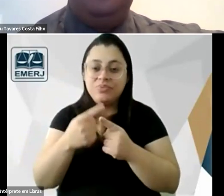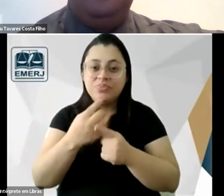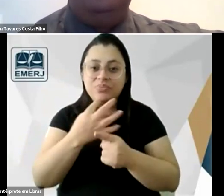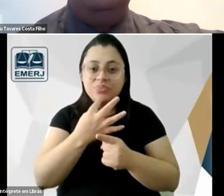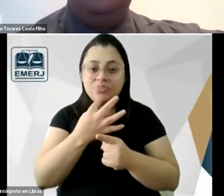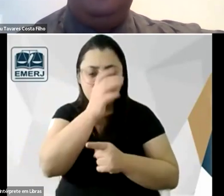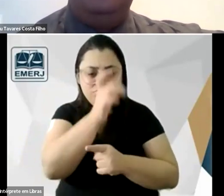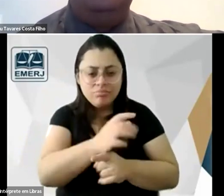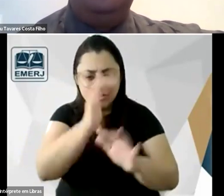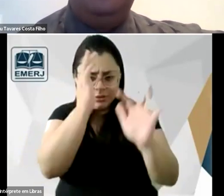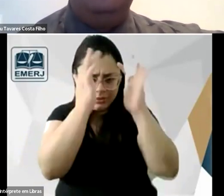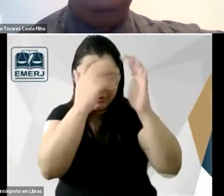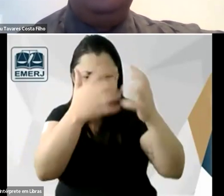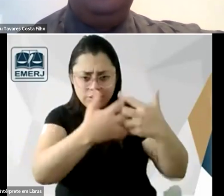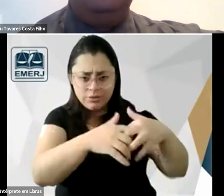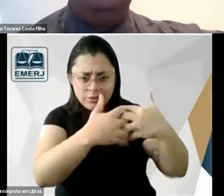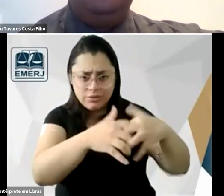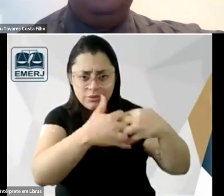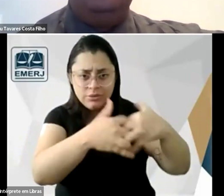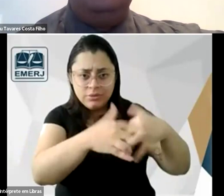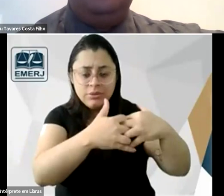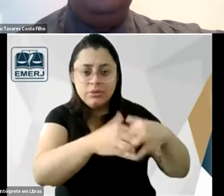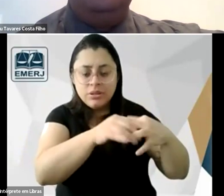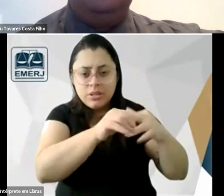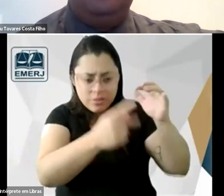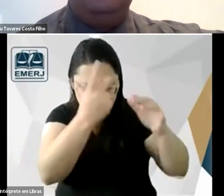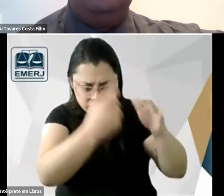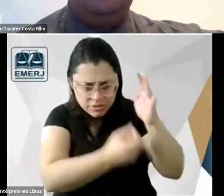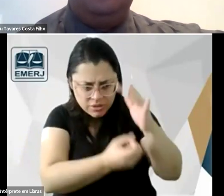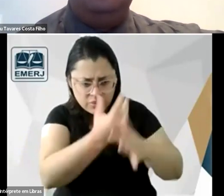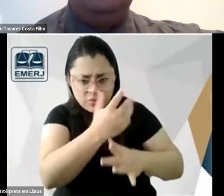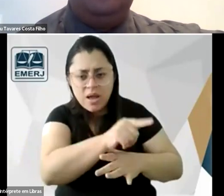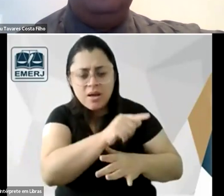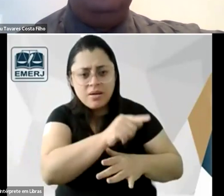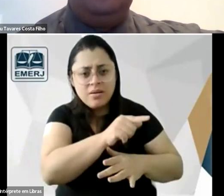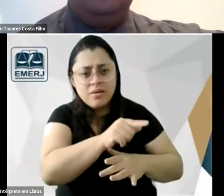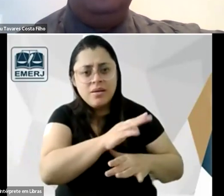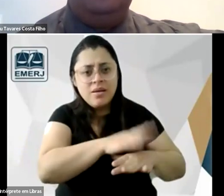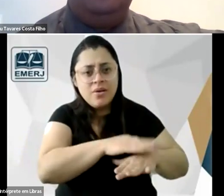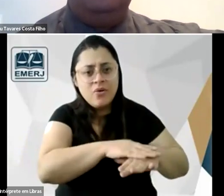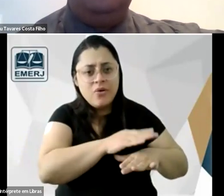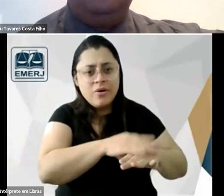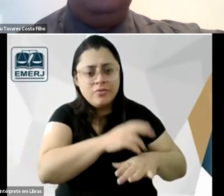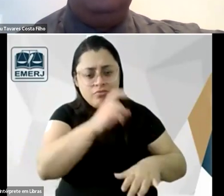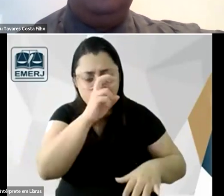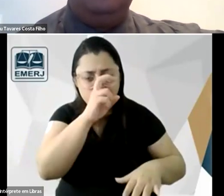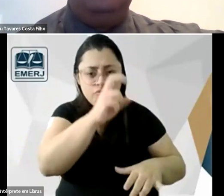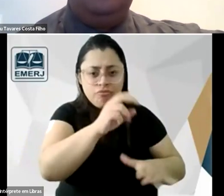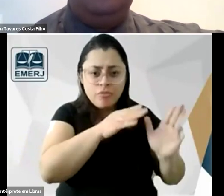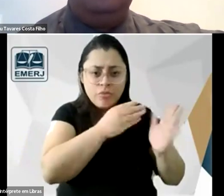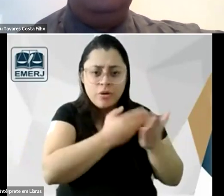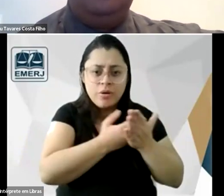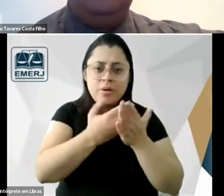pensamento do autor daquele intelectual a ser estudado através da